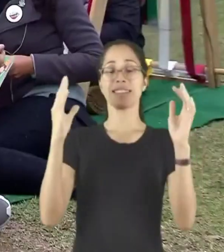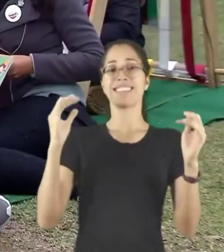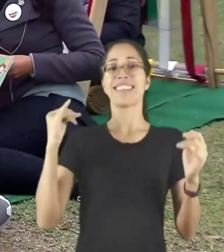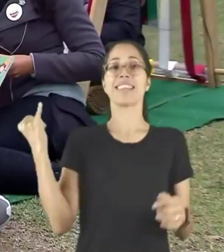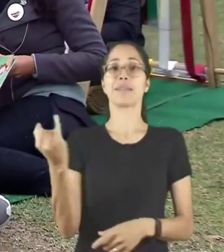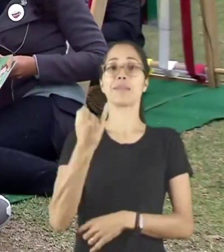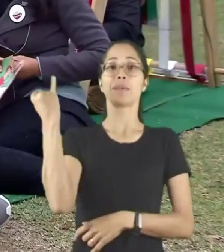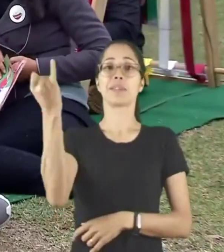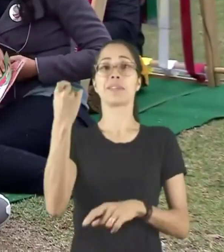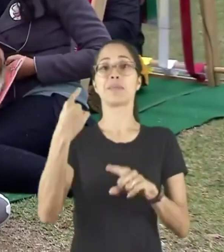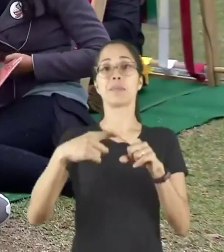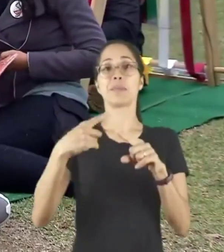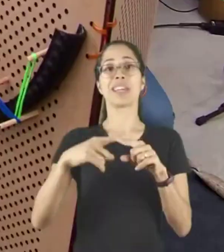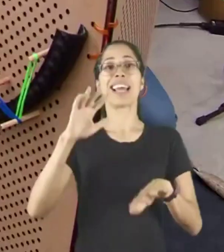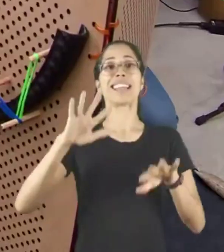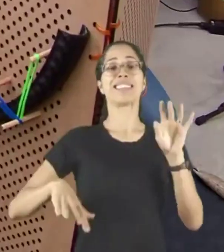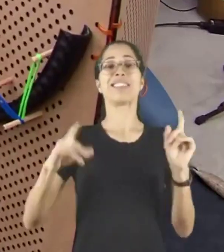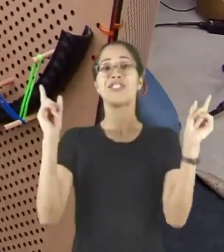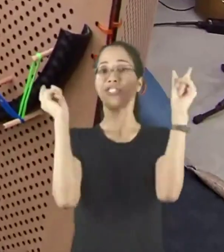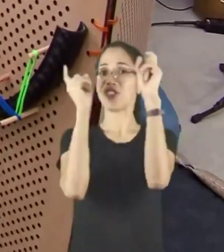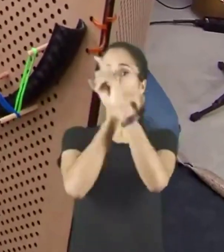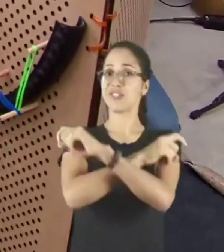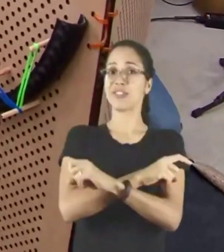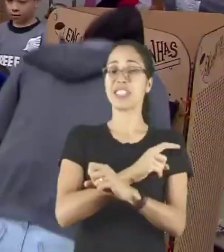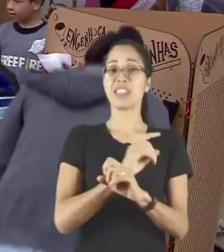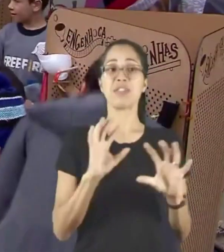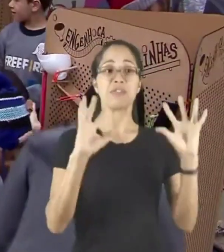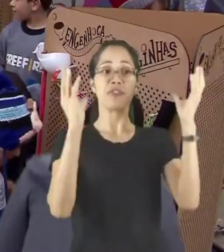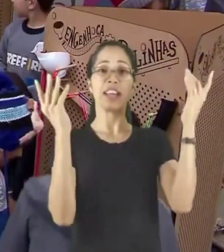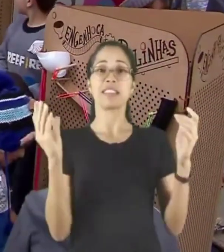em colocar muitas vezes eventos culturais à disposição.